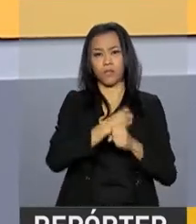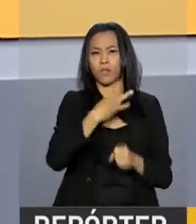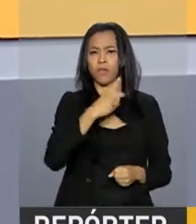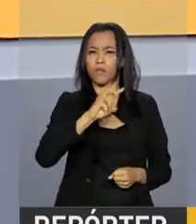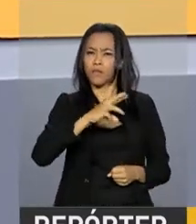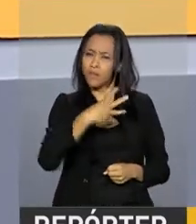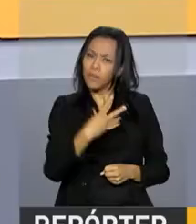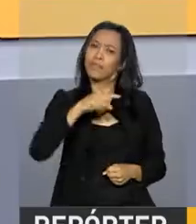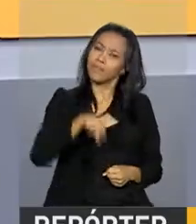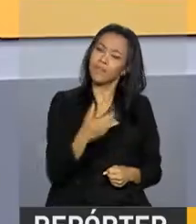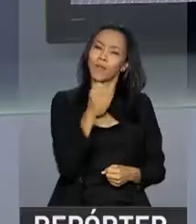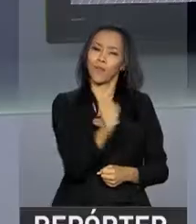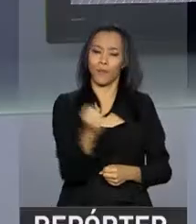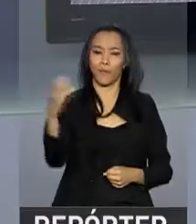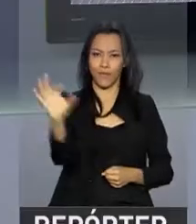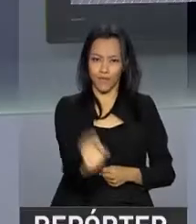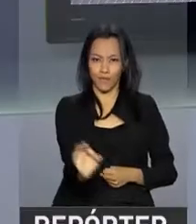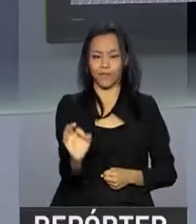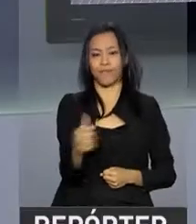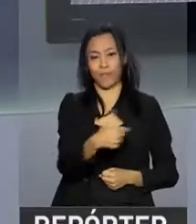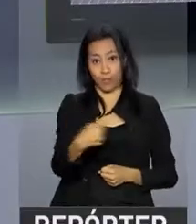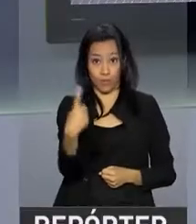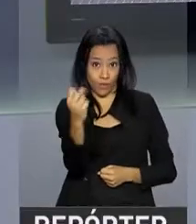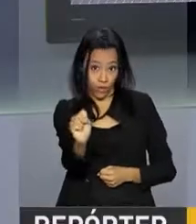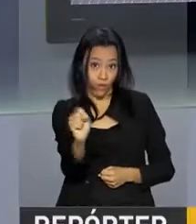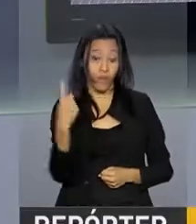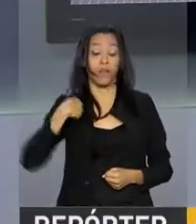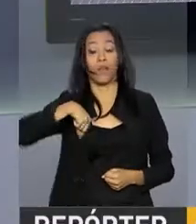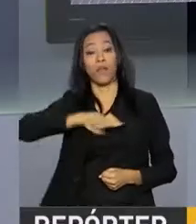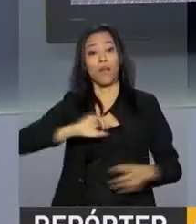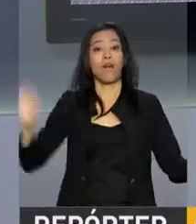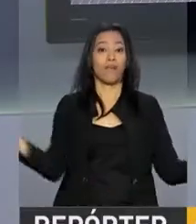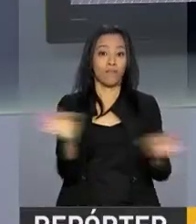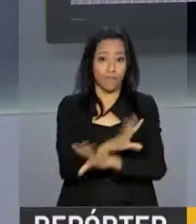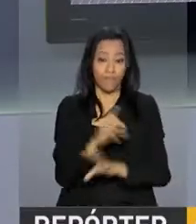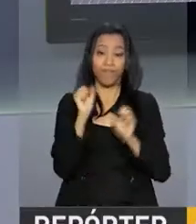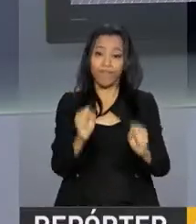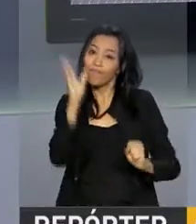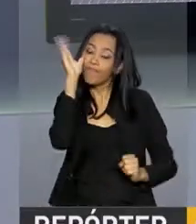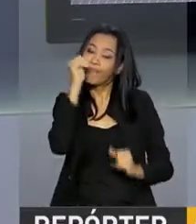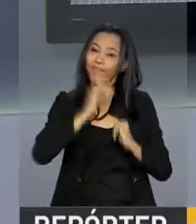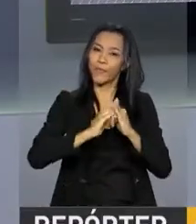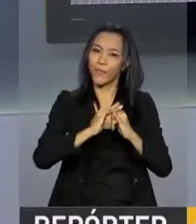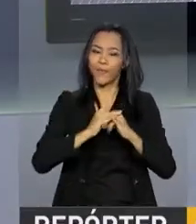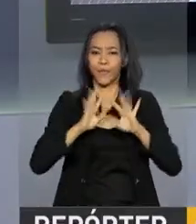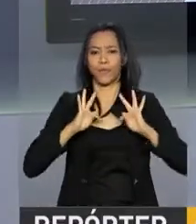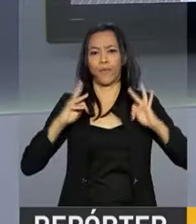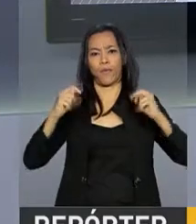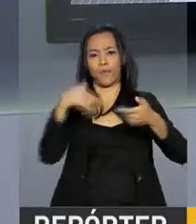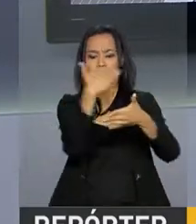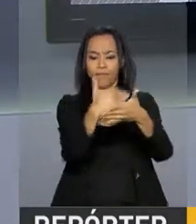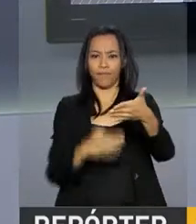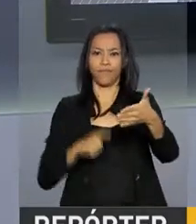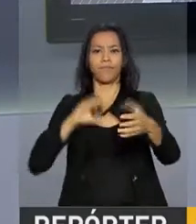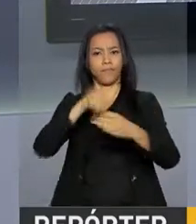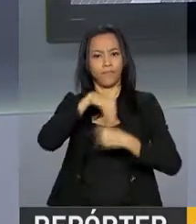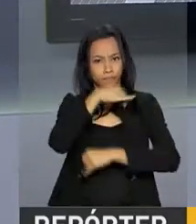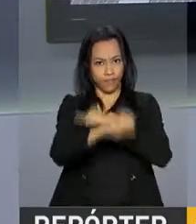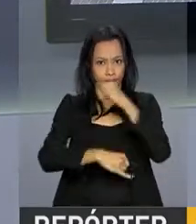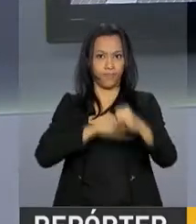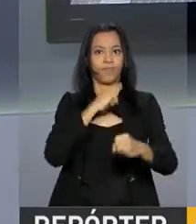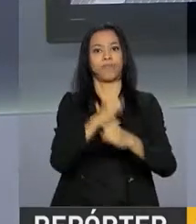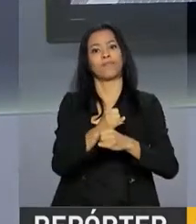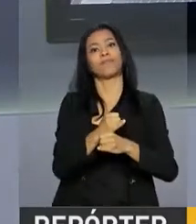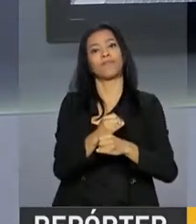,8%. E nós ficamos por aqui, mas você pode rever as reportagens no YouTube. E toda a nossa programação também está na